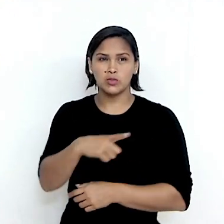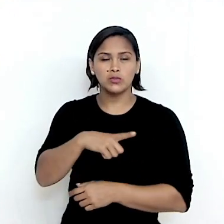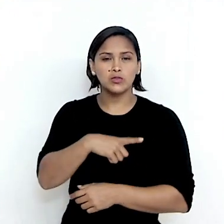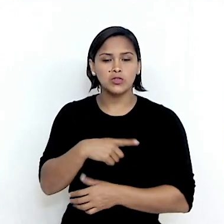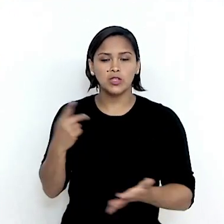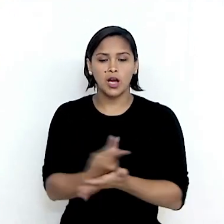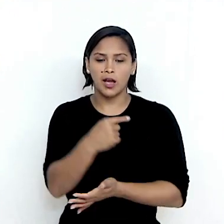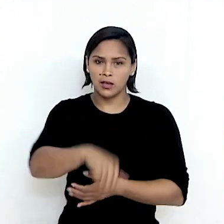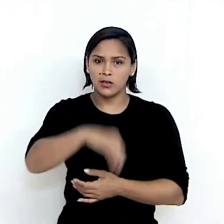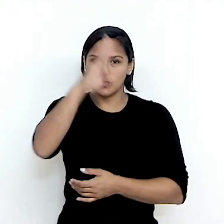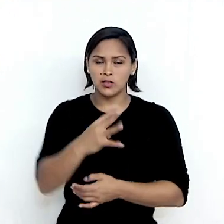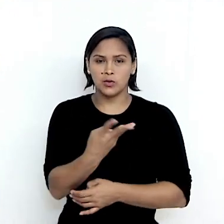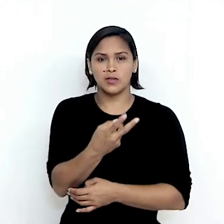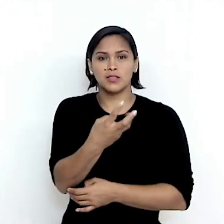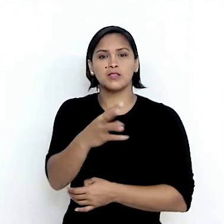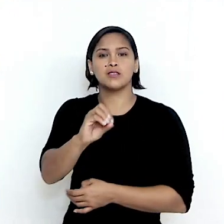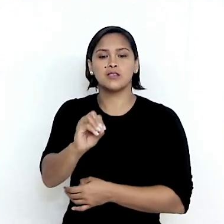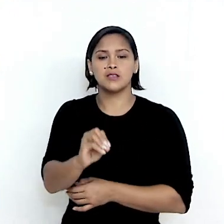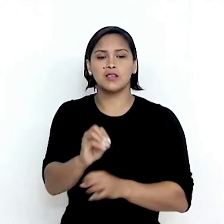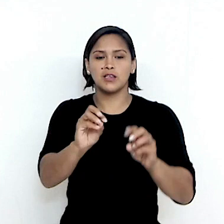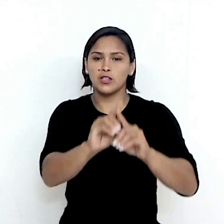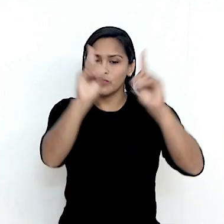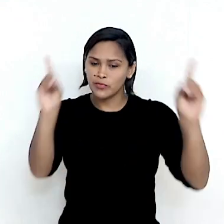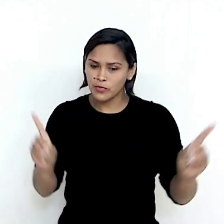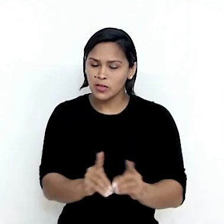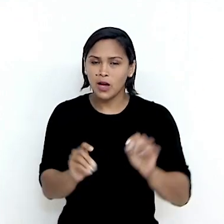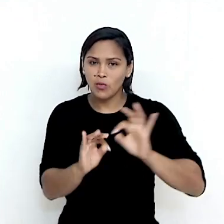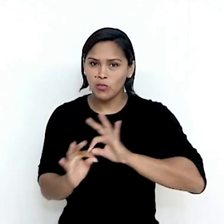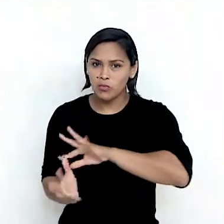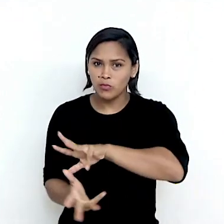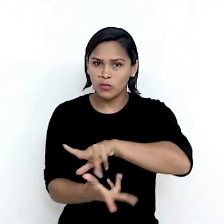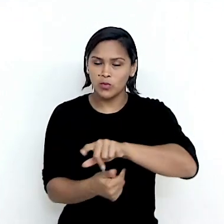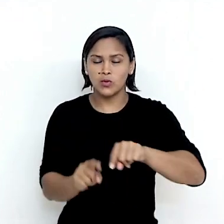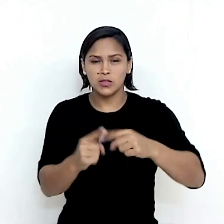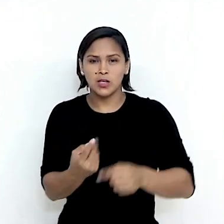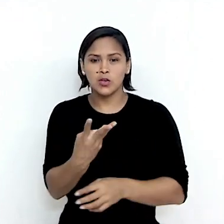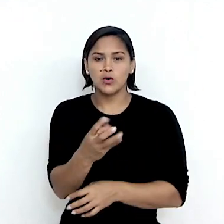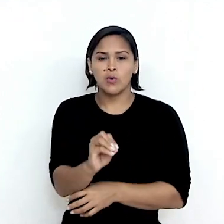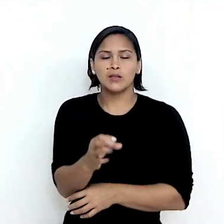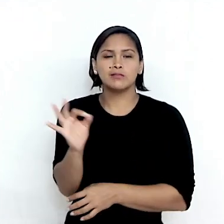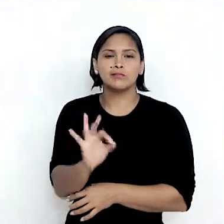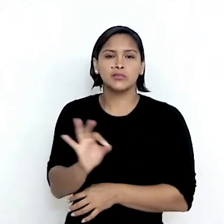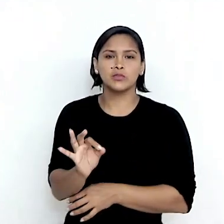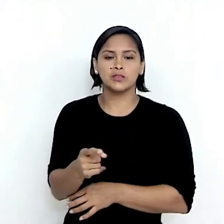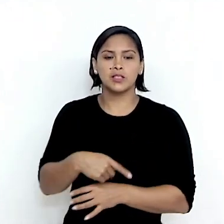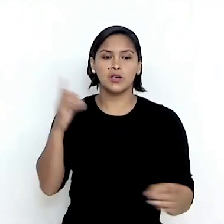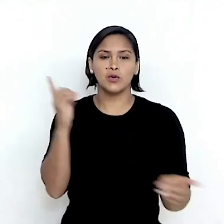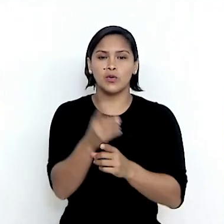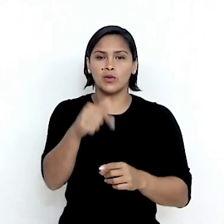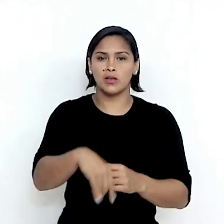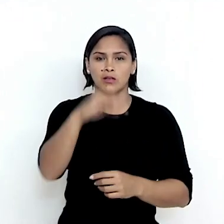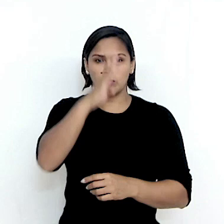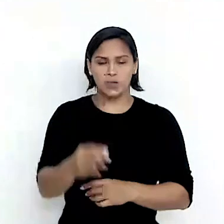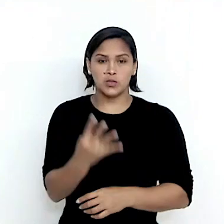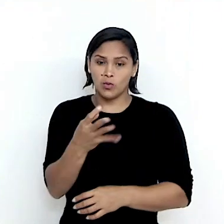430 centros de dados de grande porte no mundo, sendo que cerca de 4% deles estão localizados no